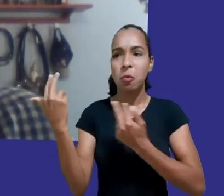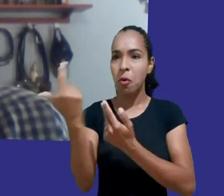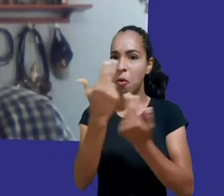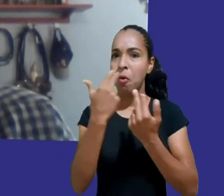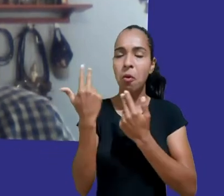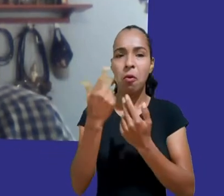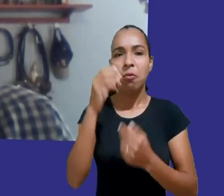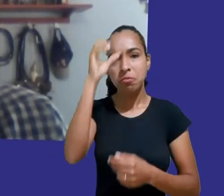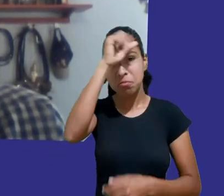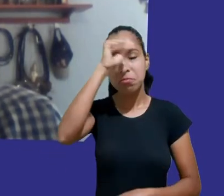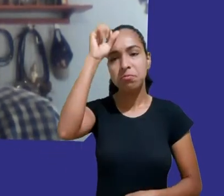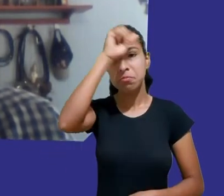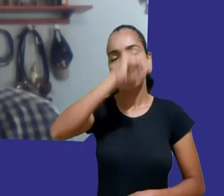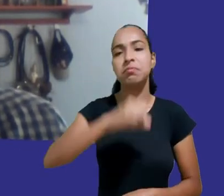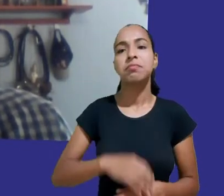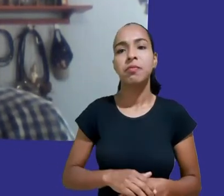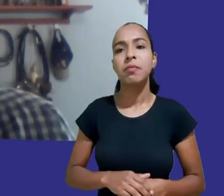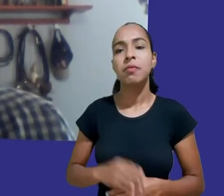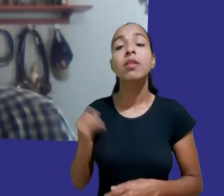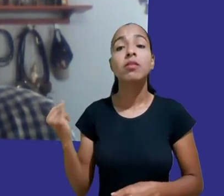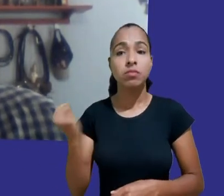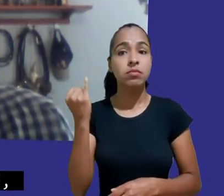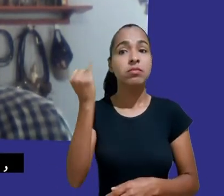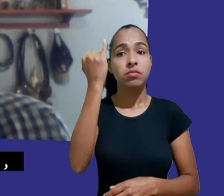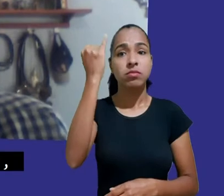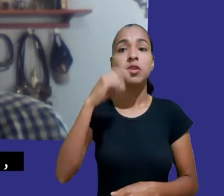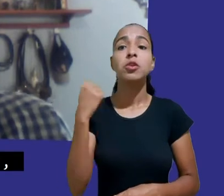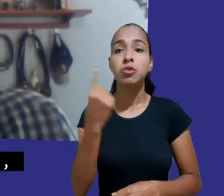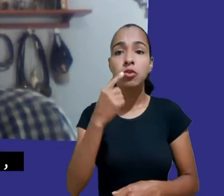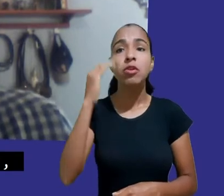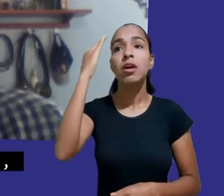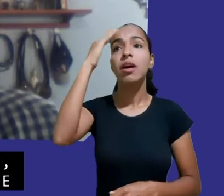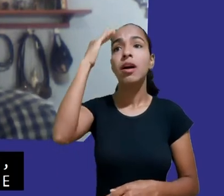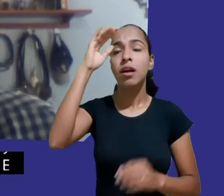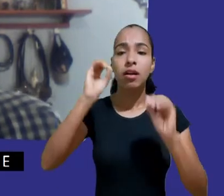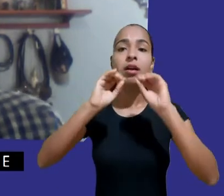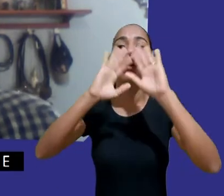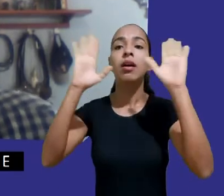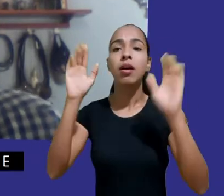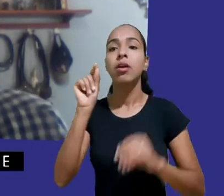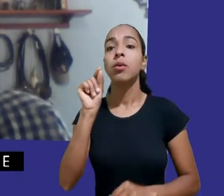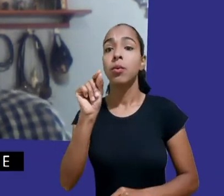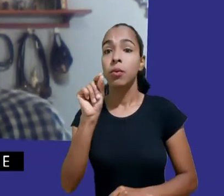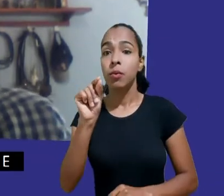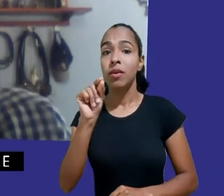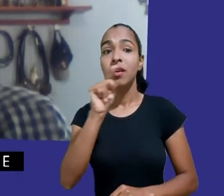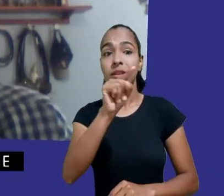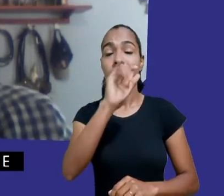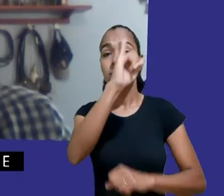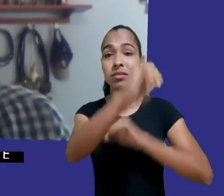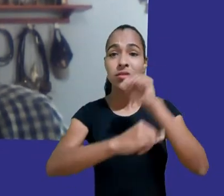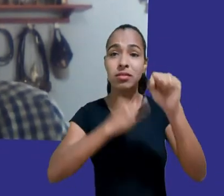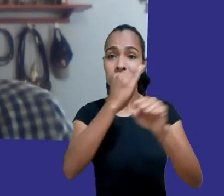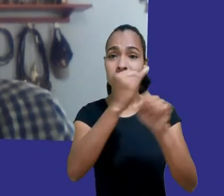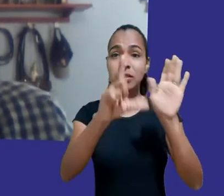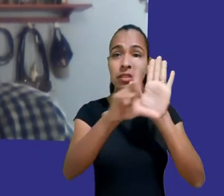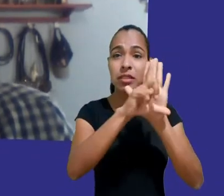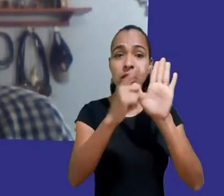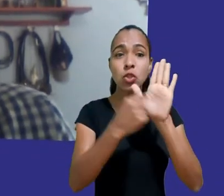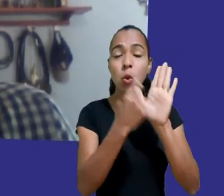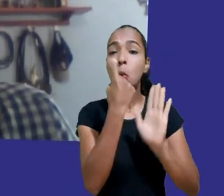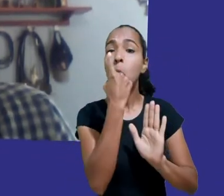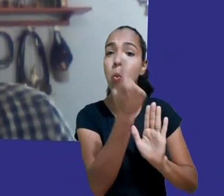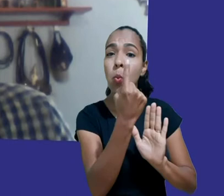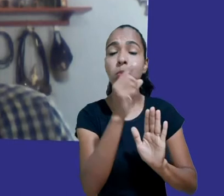muito importante que a gente entenda que as normas que regem a internet, elas não podem ser interpretadas isoladamente quando se trata da proteção da infância,